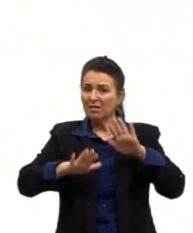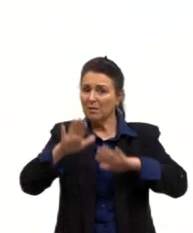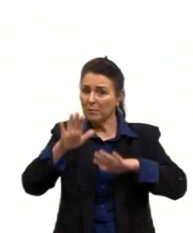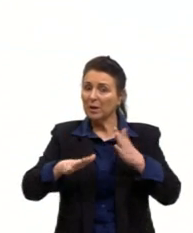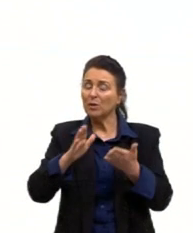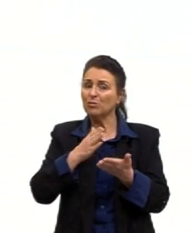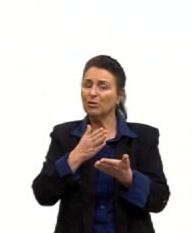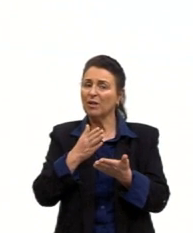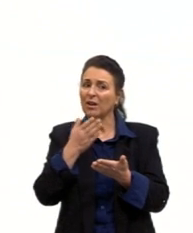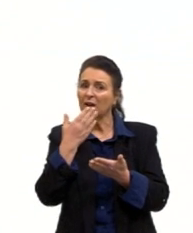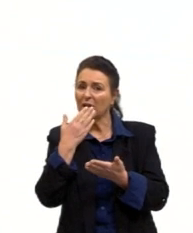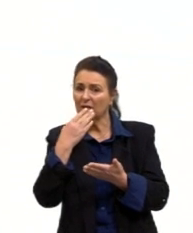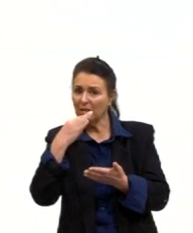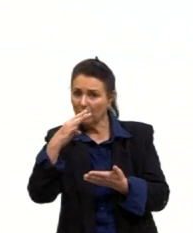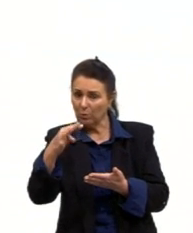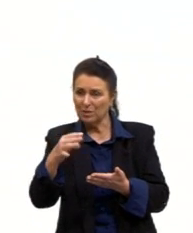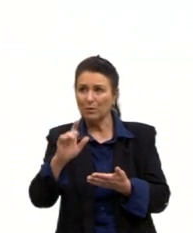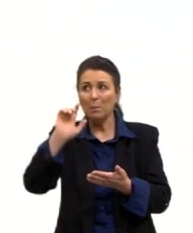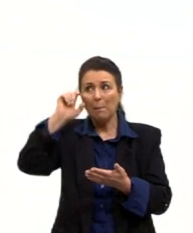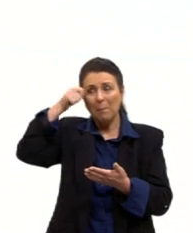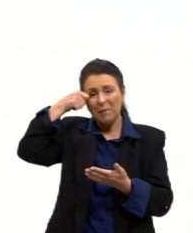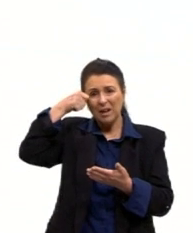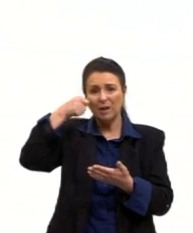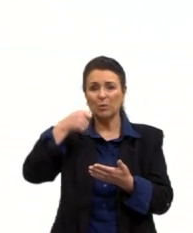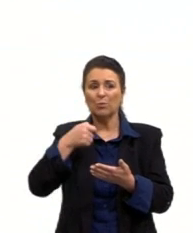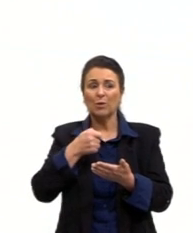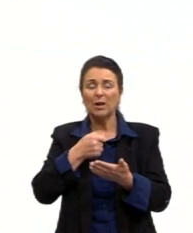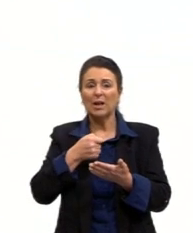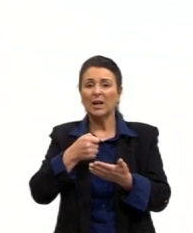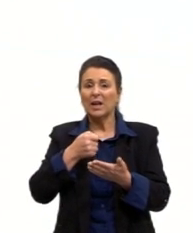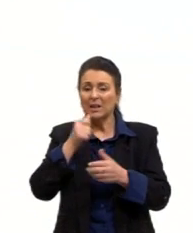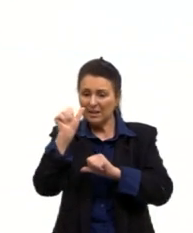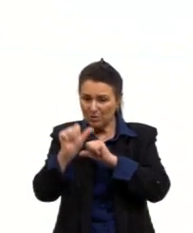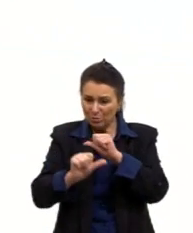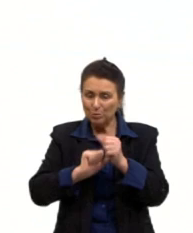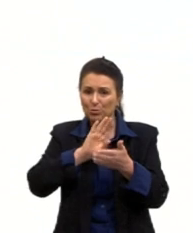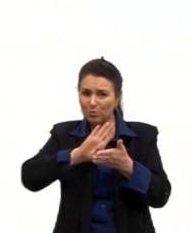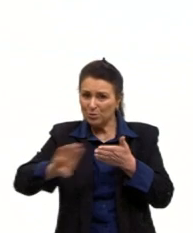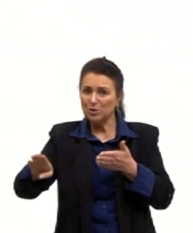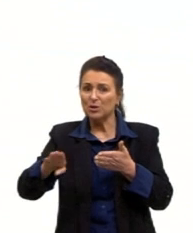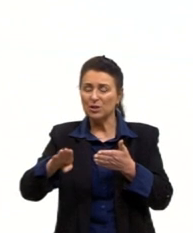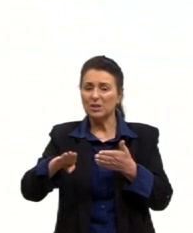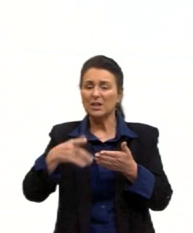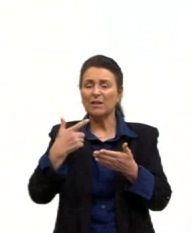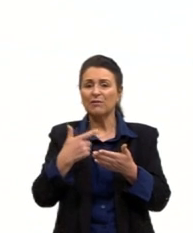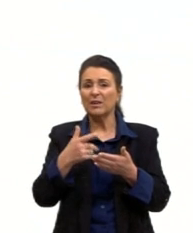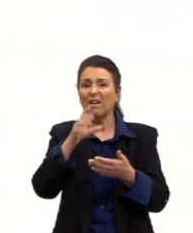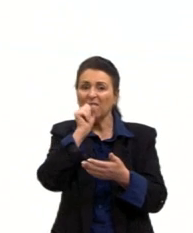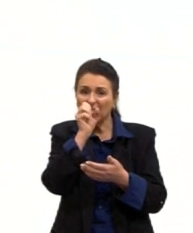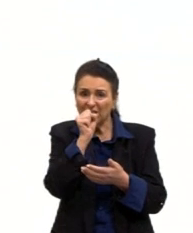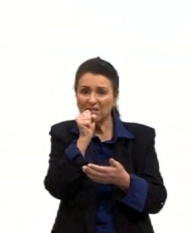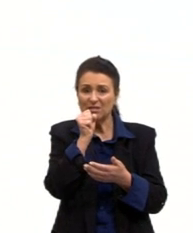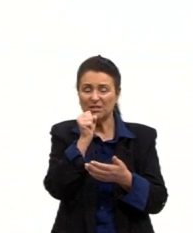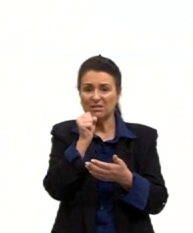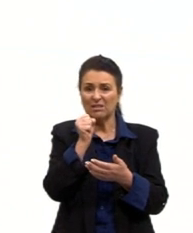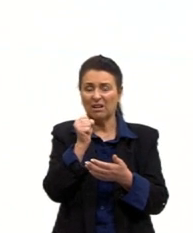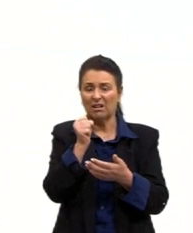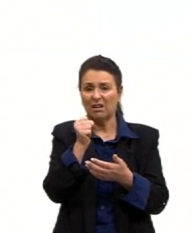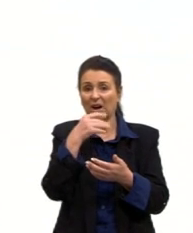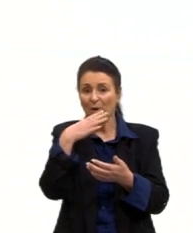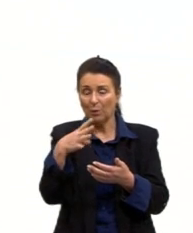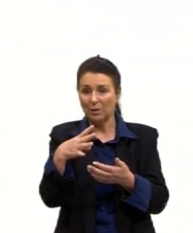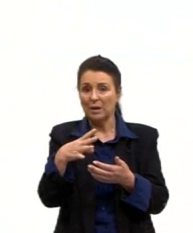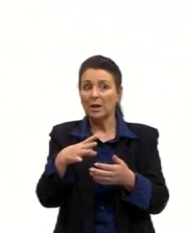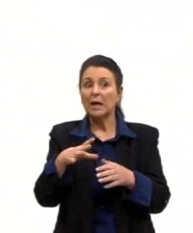cor. Se o cabelo for muito preto, ele vai ficar alaranjado. Muito escuro, vai ficar alaranjado. Se já for um pouco mais claro,